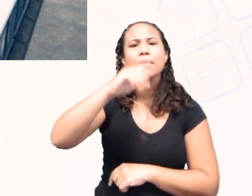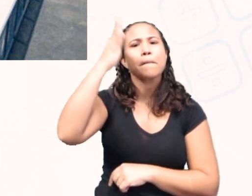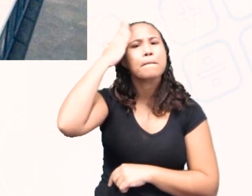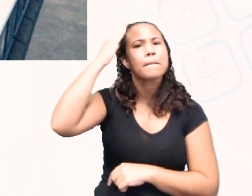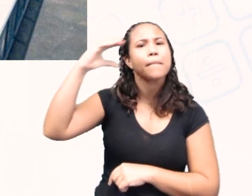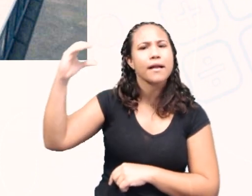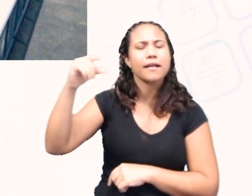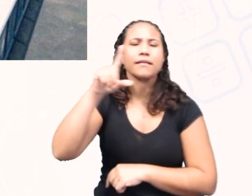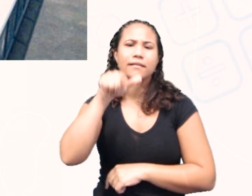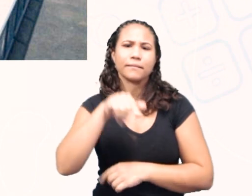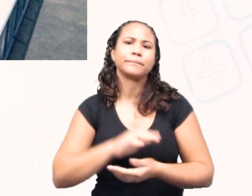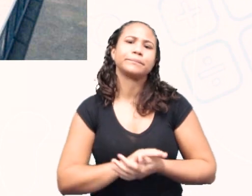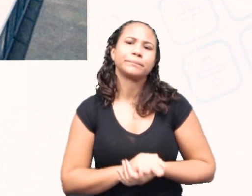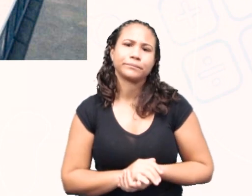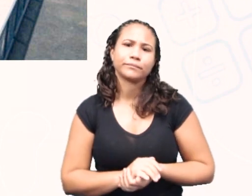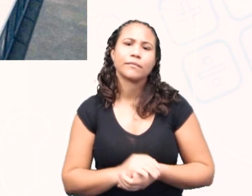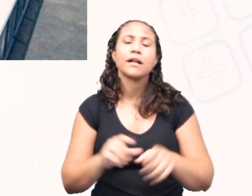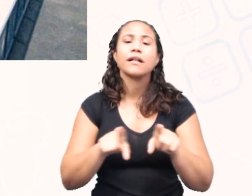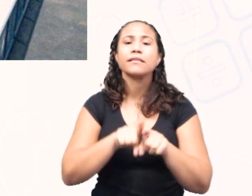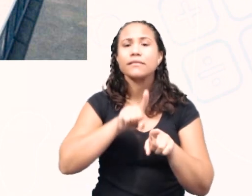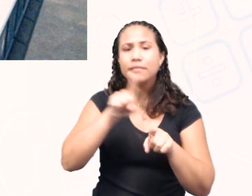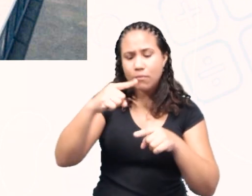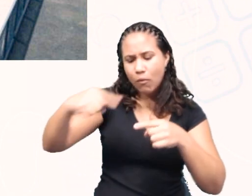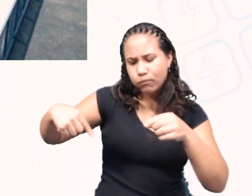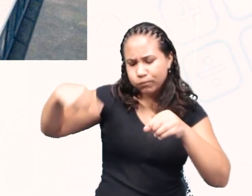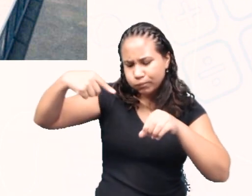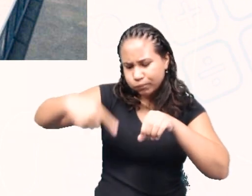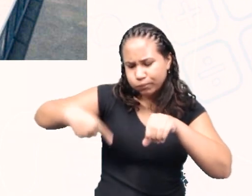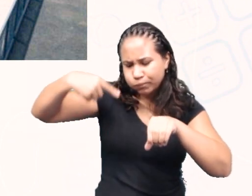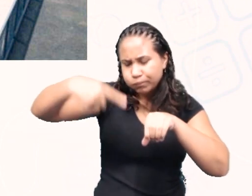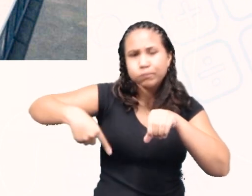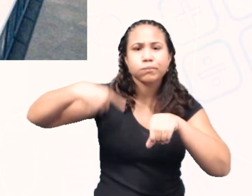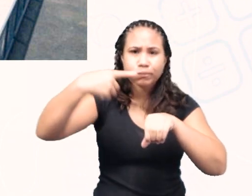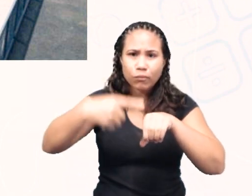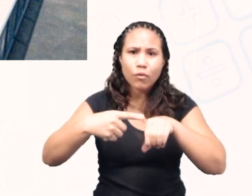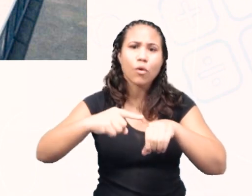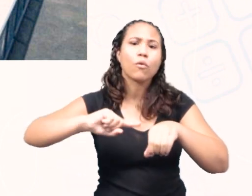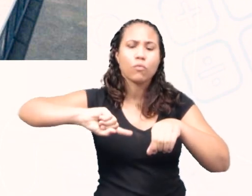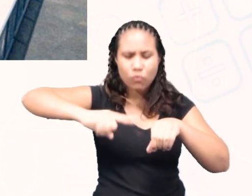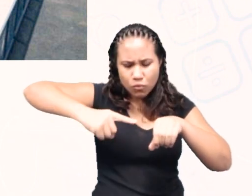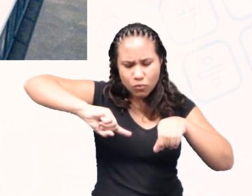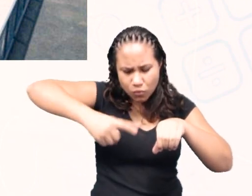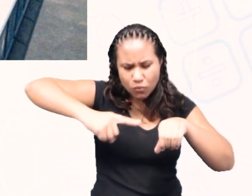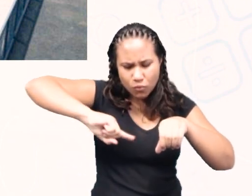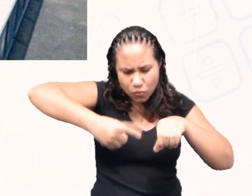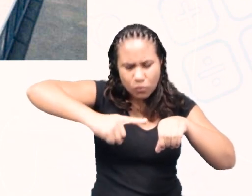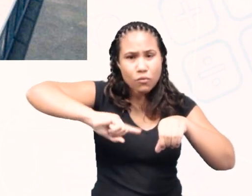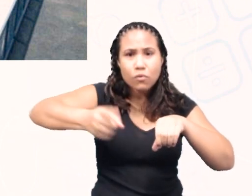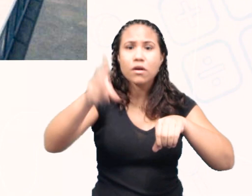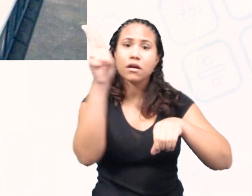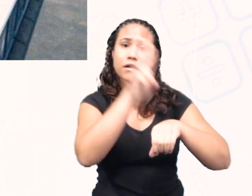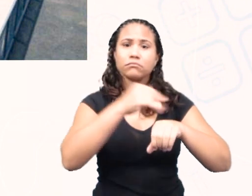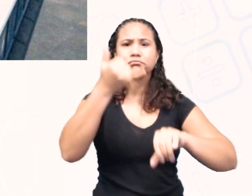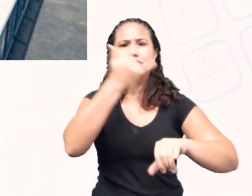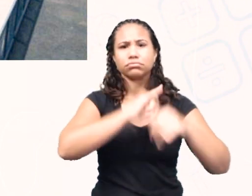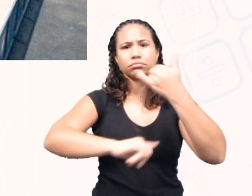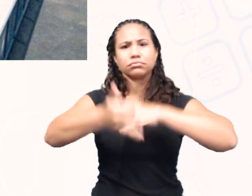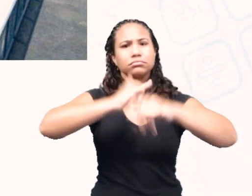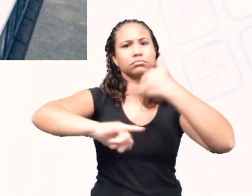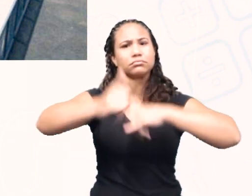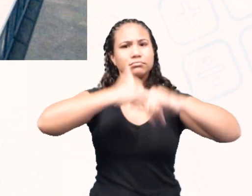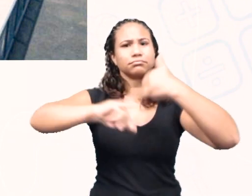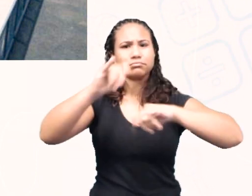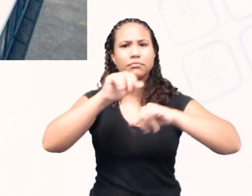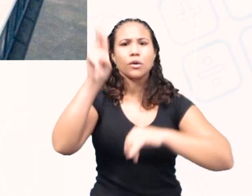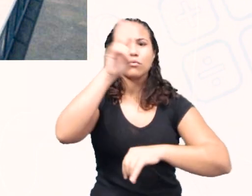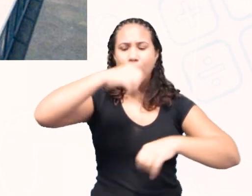Onde o parafuso gira e produz energia, que é utilizada para a iluminação